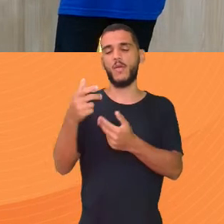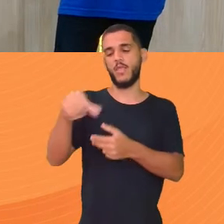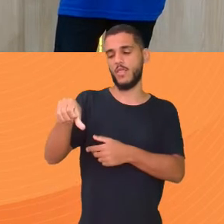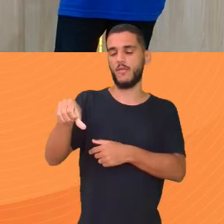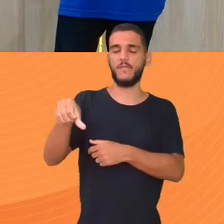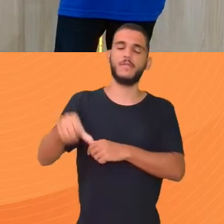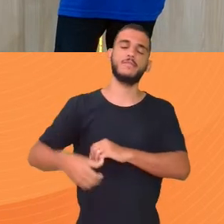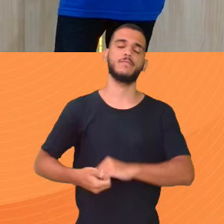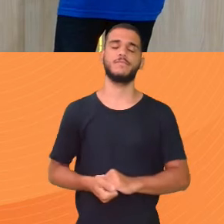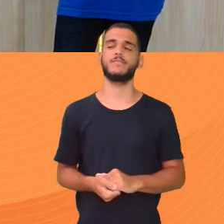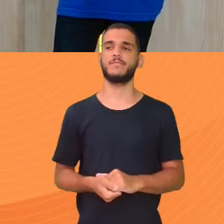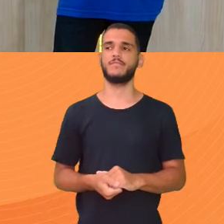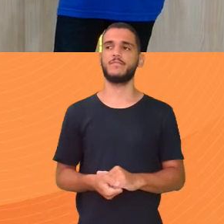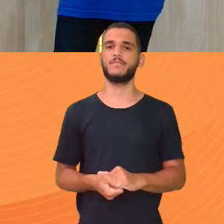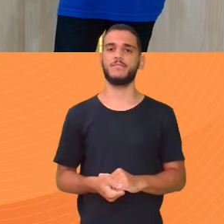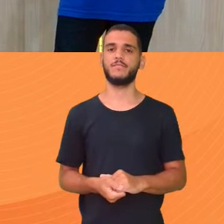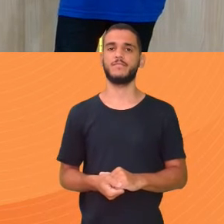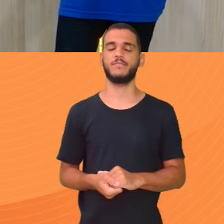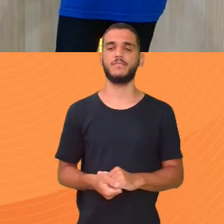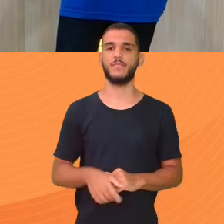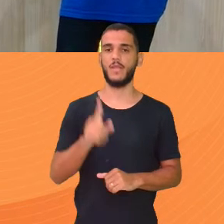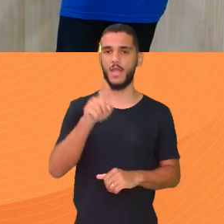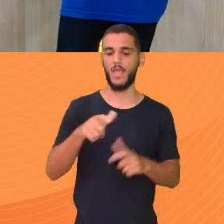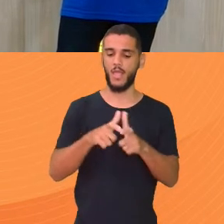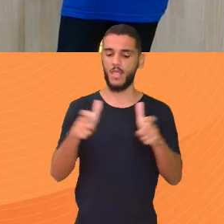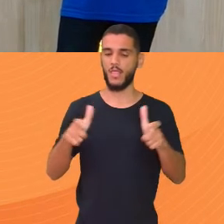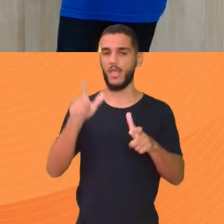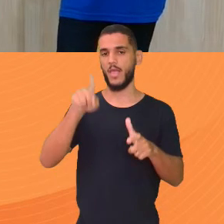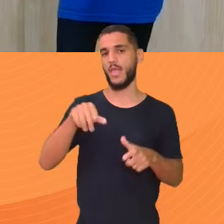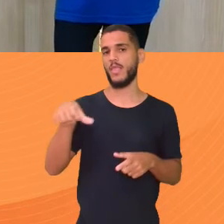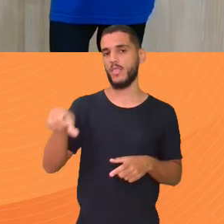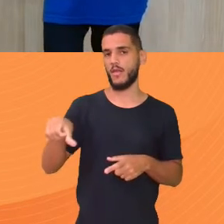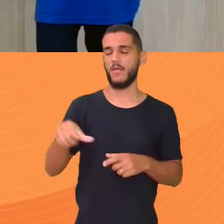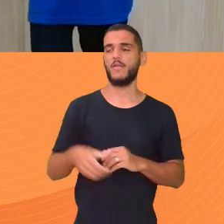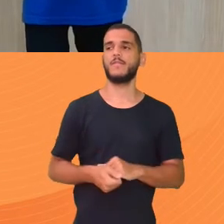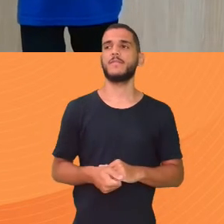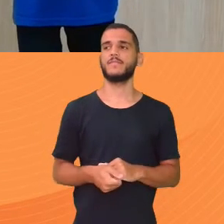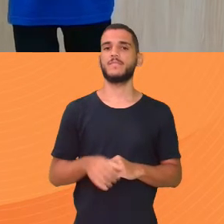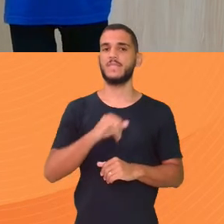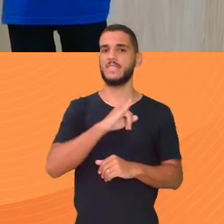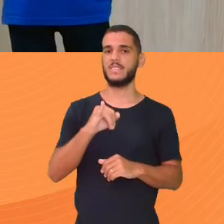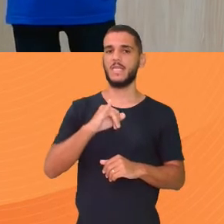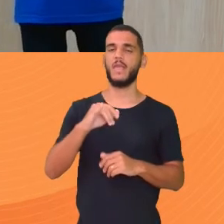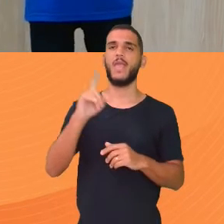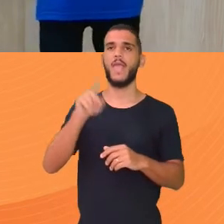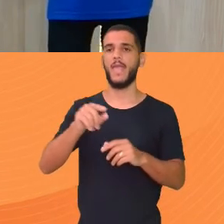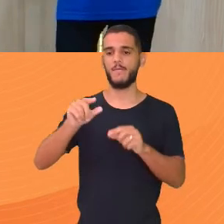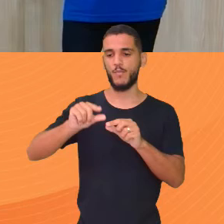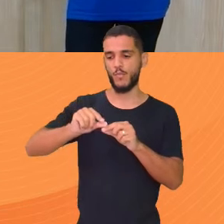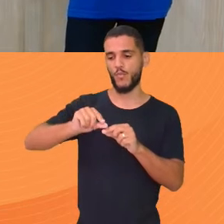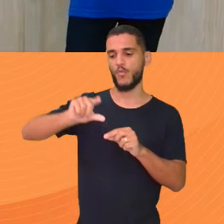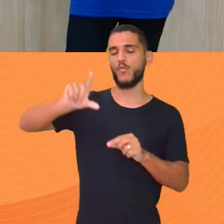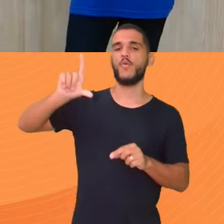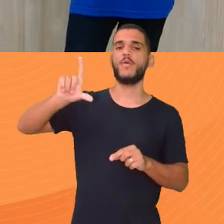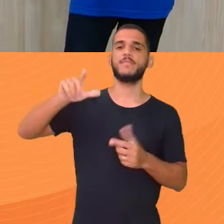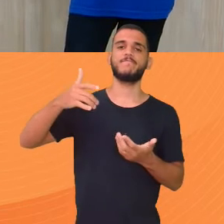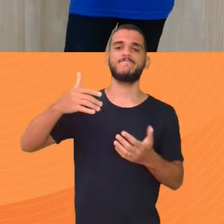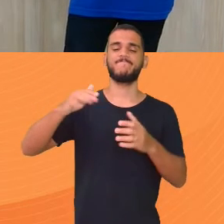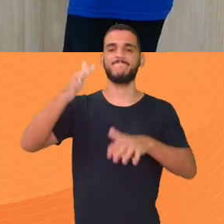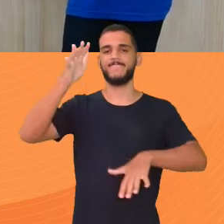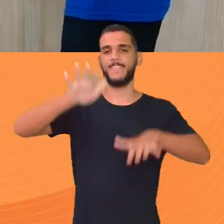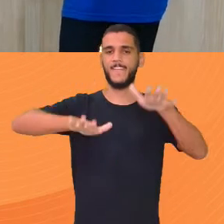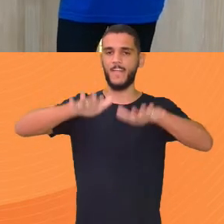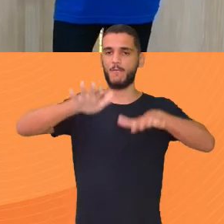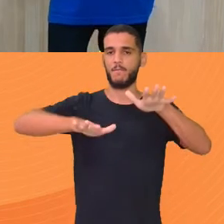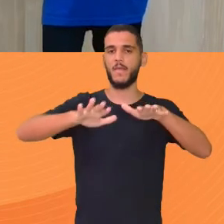Subtrai de 18 Então a minha amplitude É 9 Quando a minha amplitude É muito alta A média não é Não é